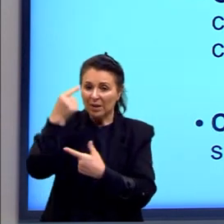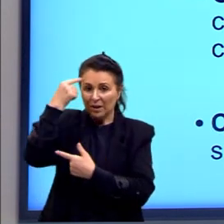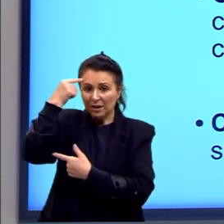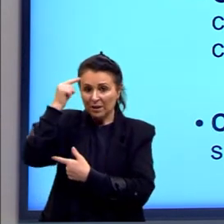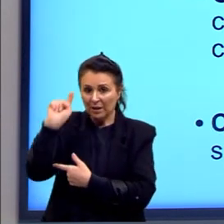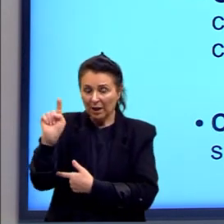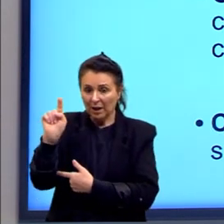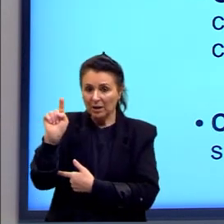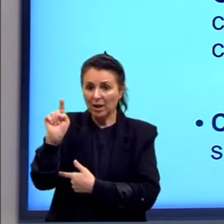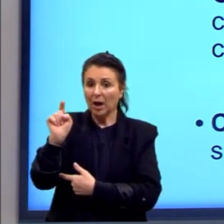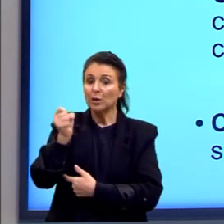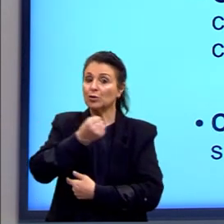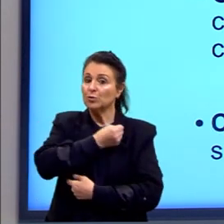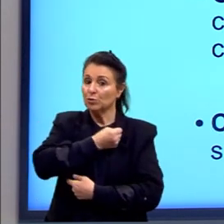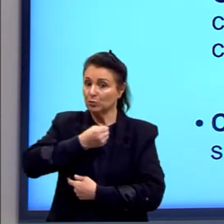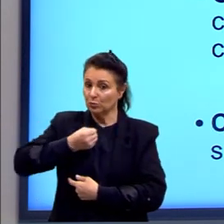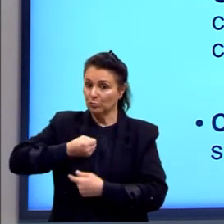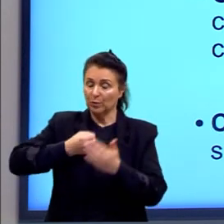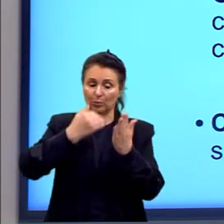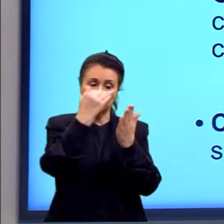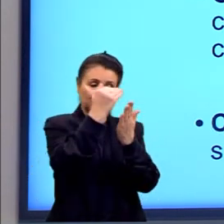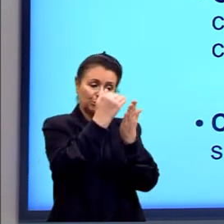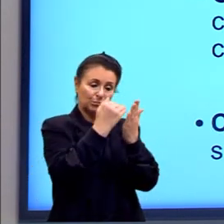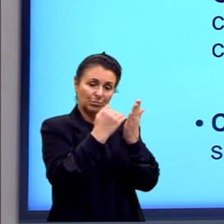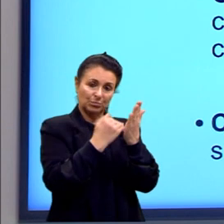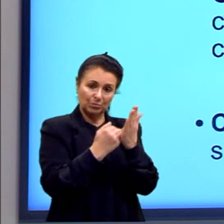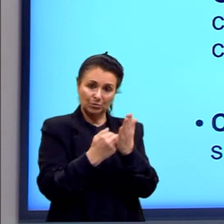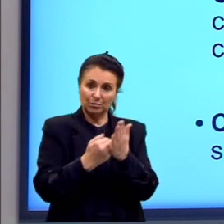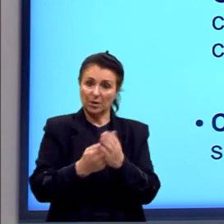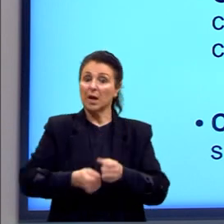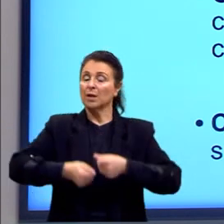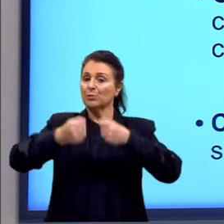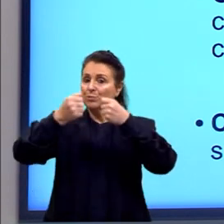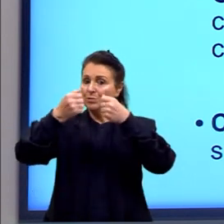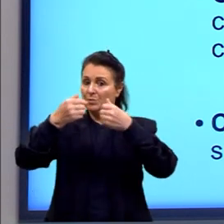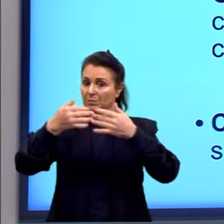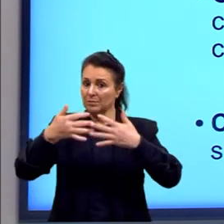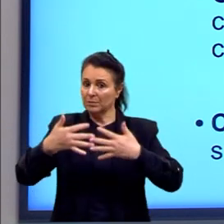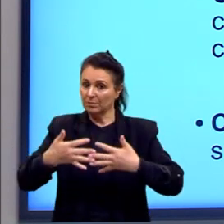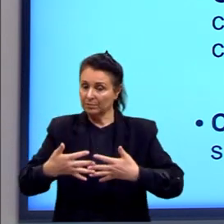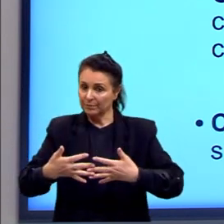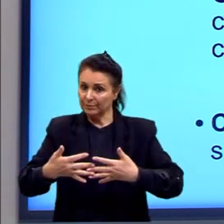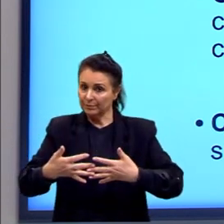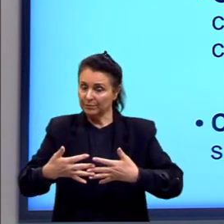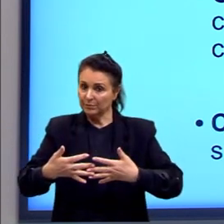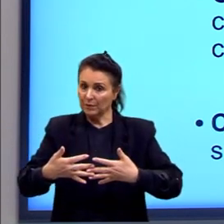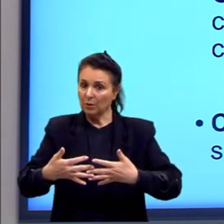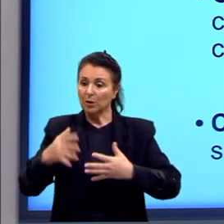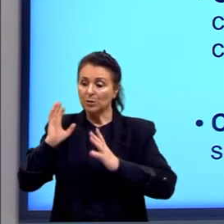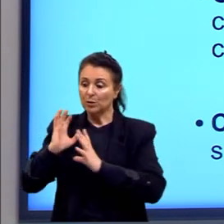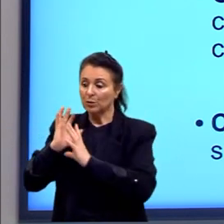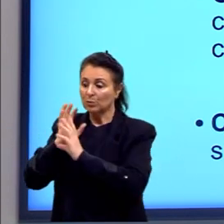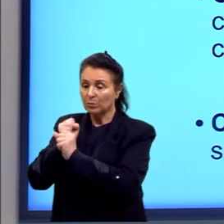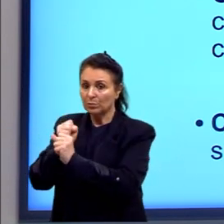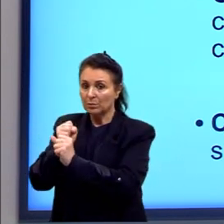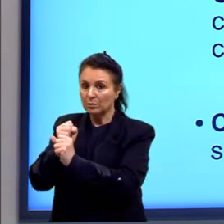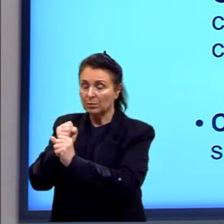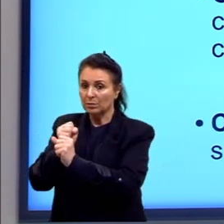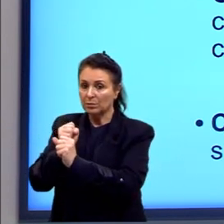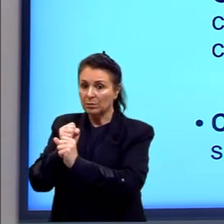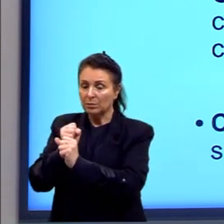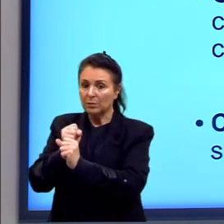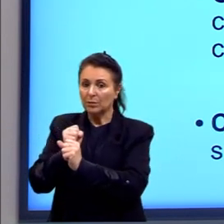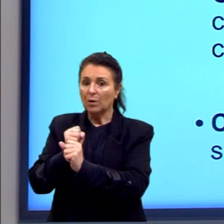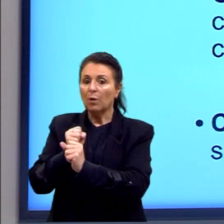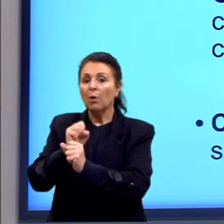de enumeração, de explicação, de conclusão, de